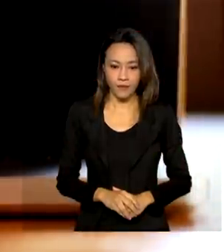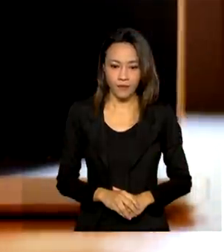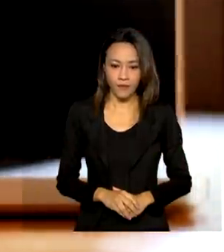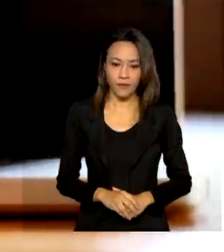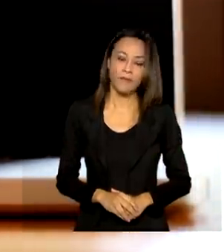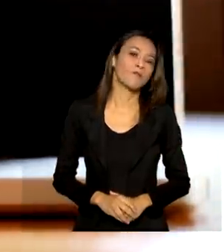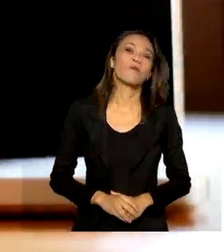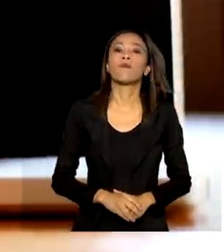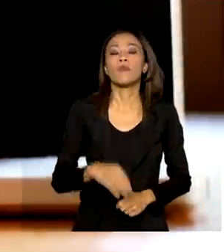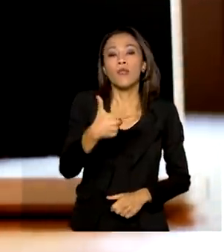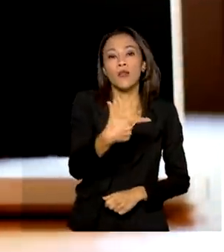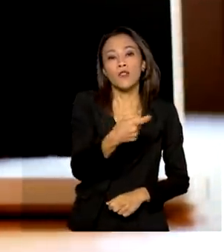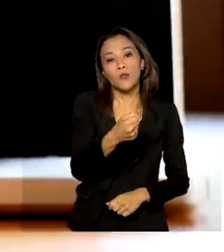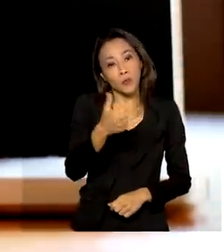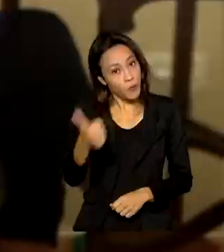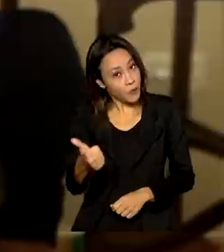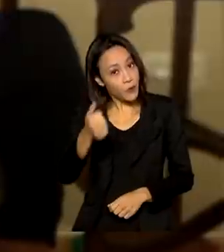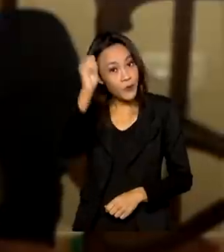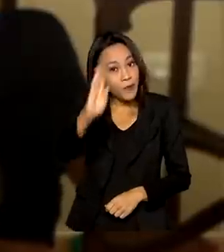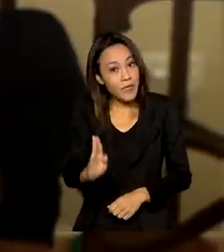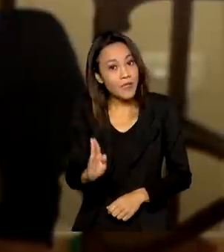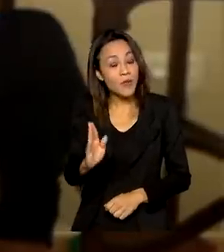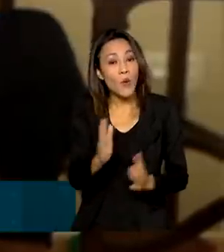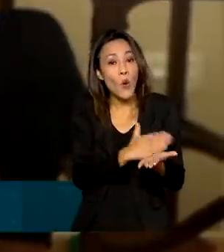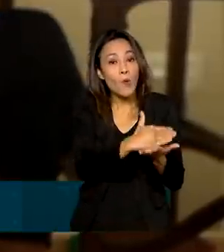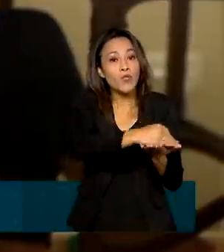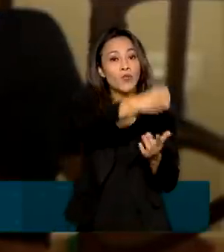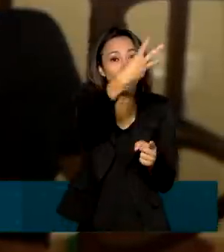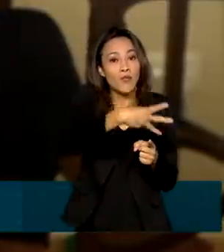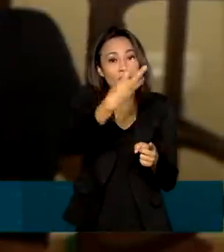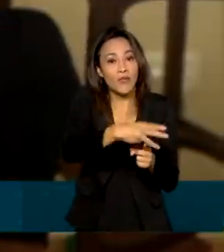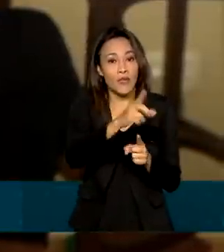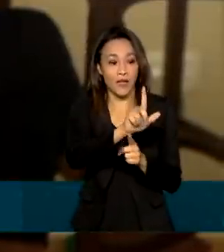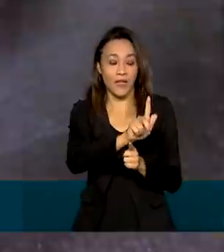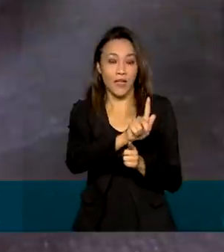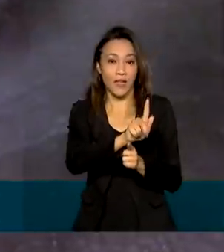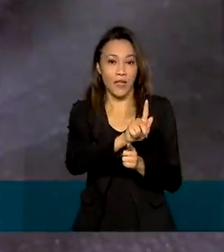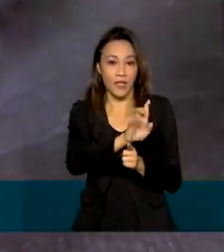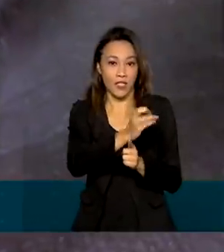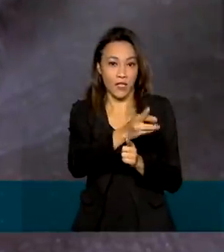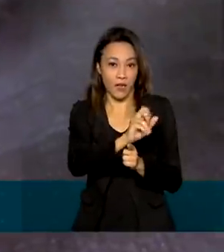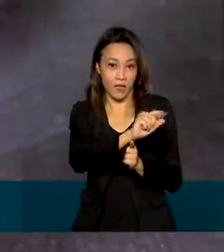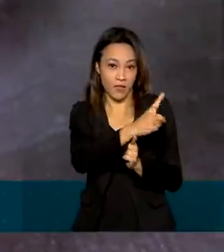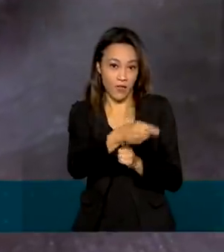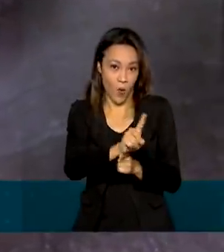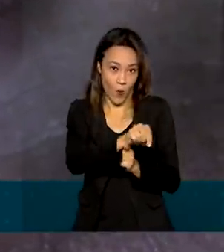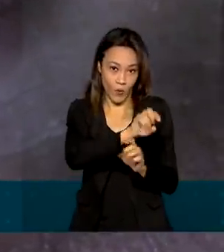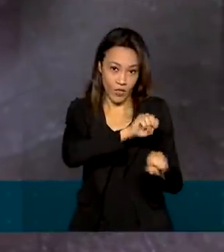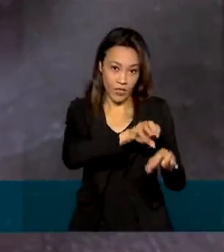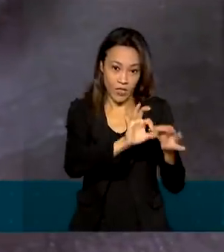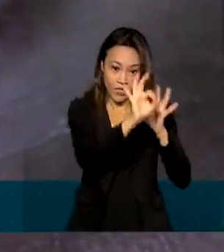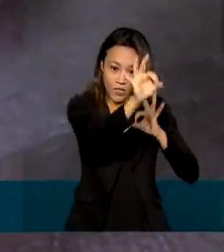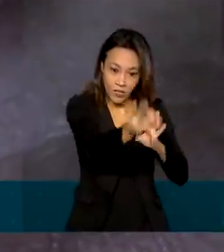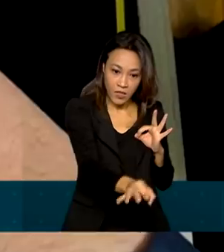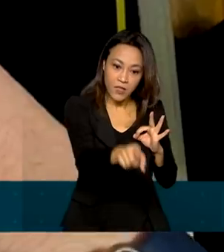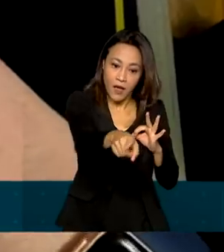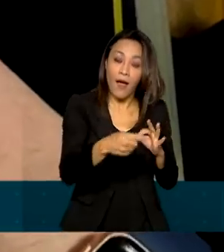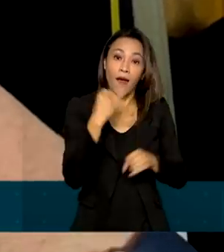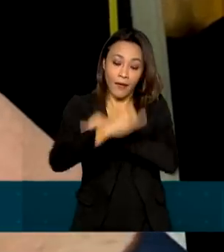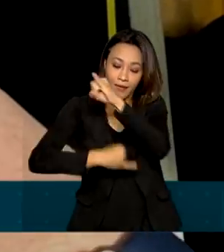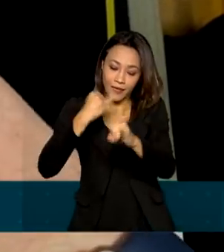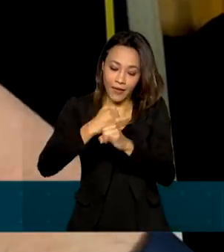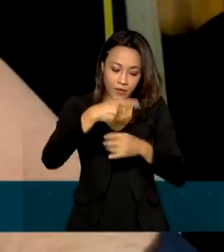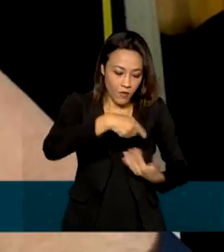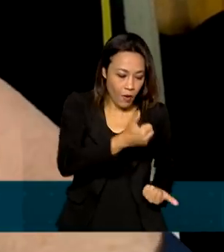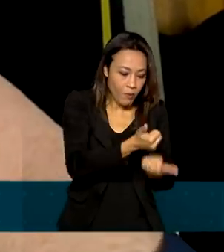Em 2001, começou no Brasil a terceira geração de educação à distância, onde a internet se tornou parte do processo de